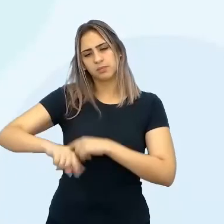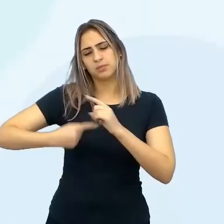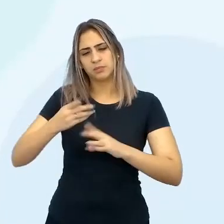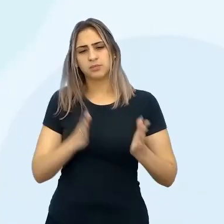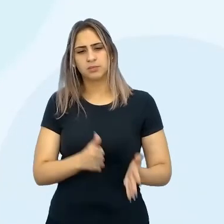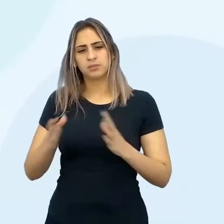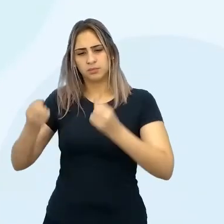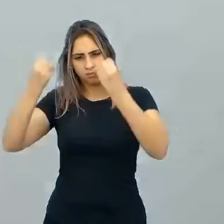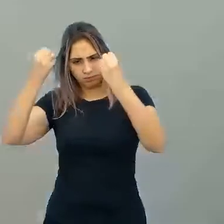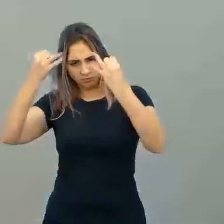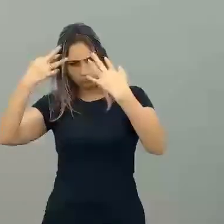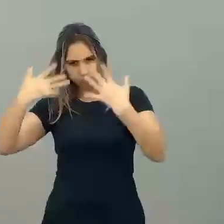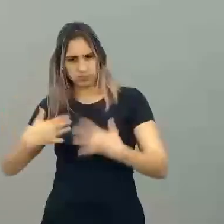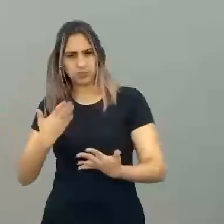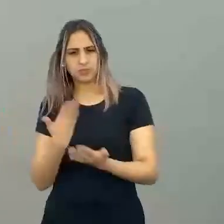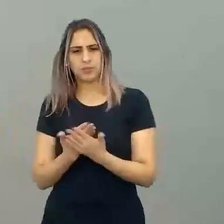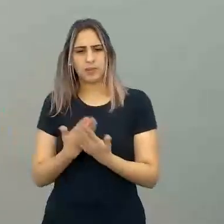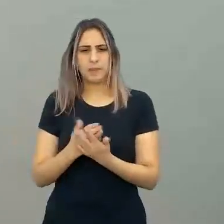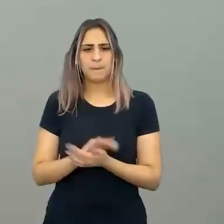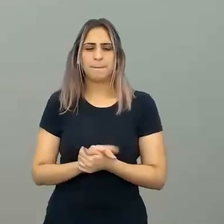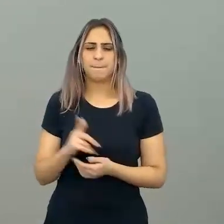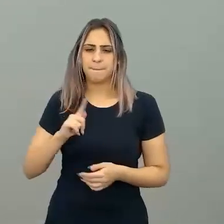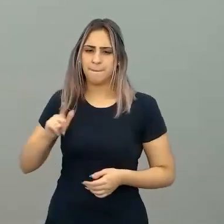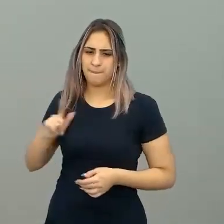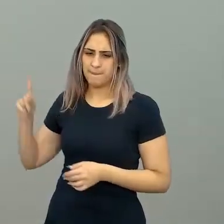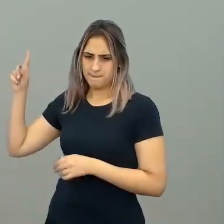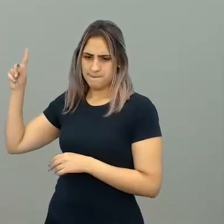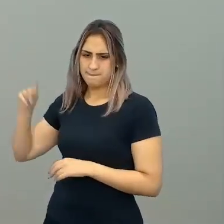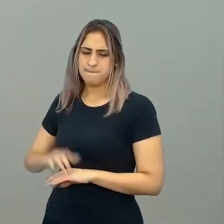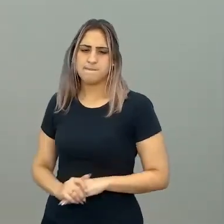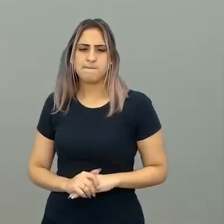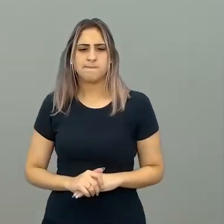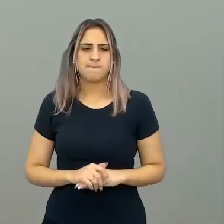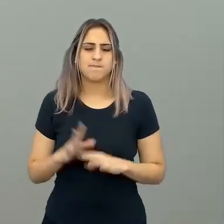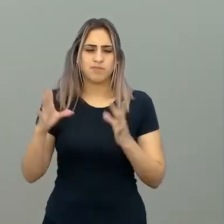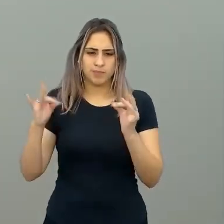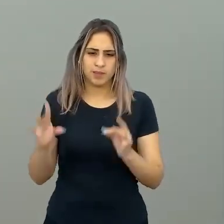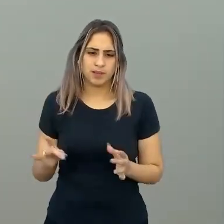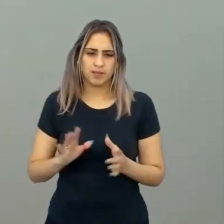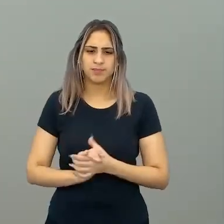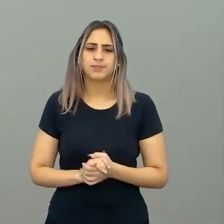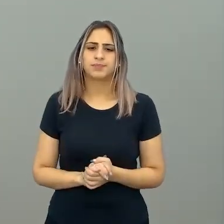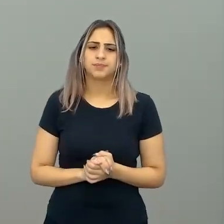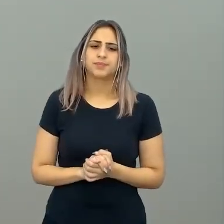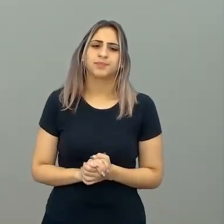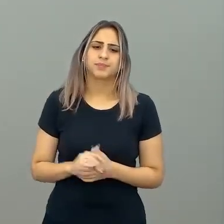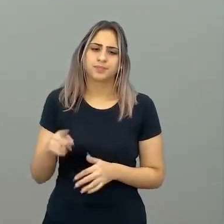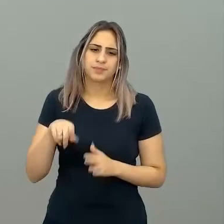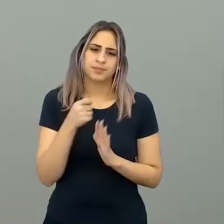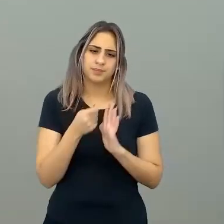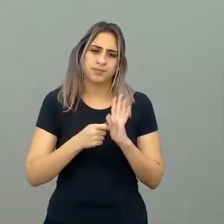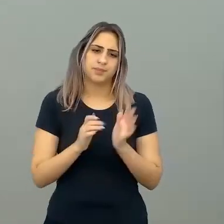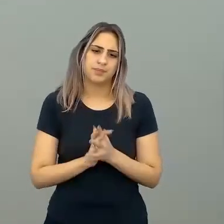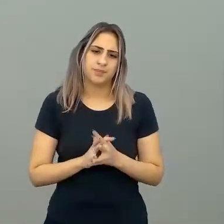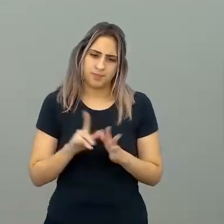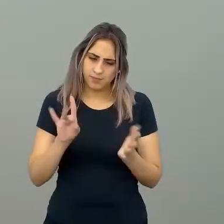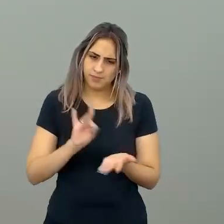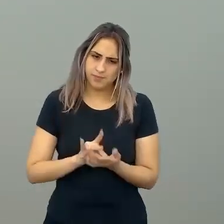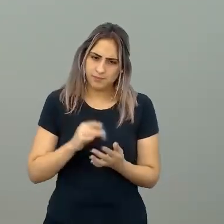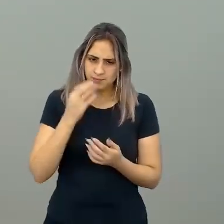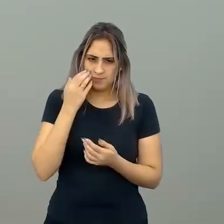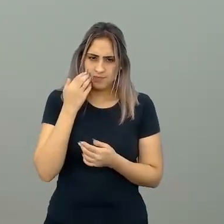parte que explica o estudo de caso, aqui tem, vamos dizer, os detalhezinhos na hora de você escrever. Que, realmente,